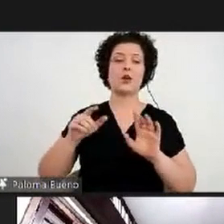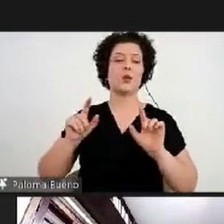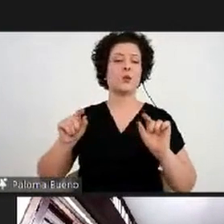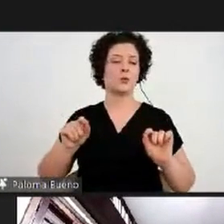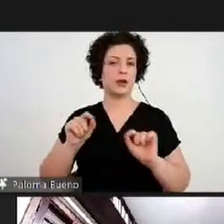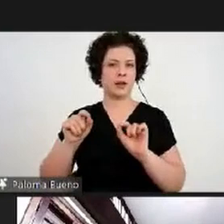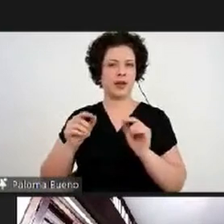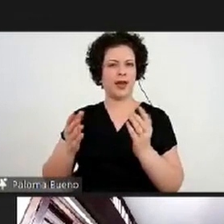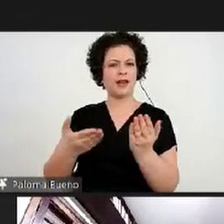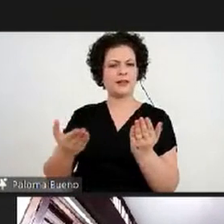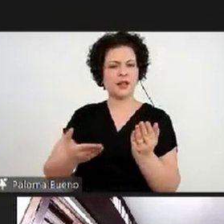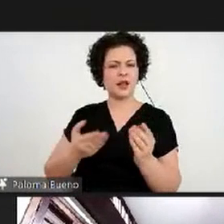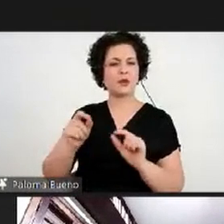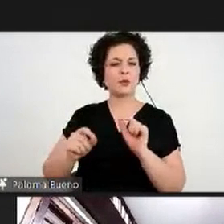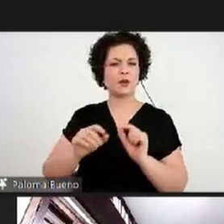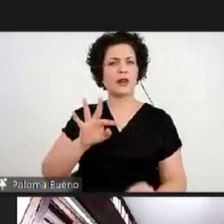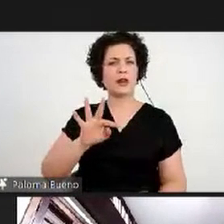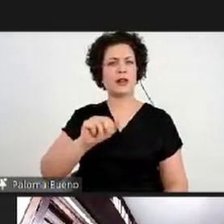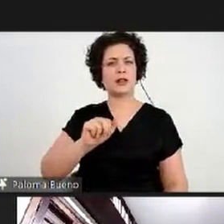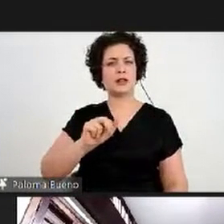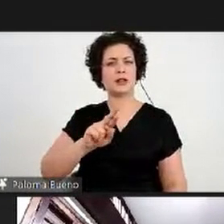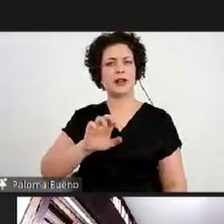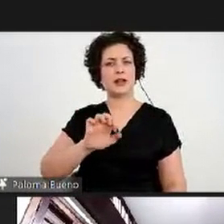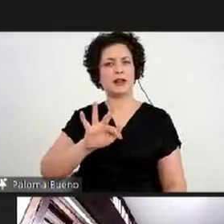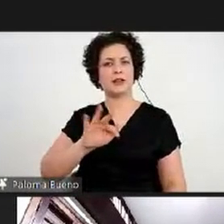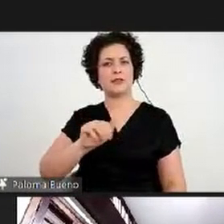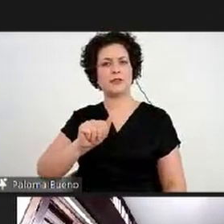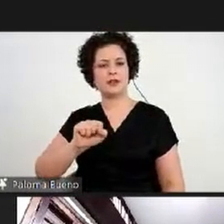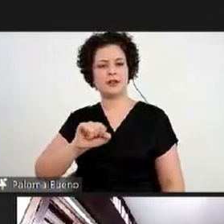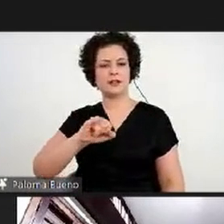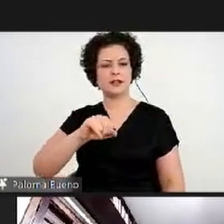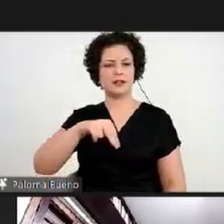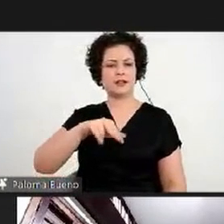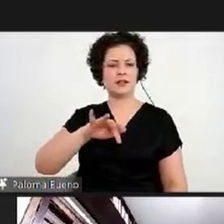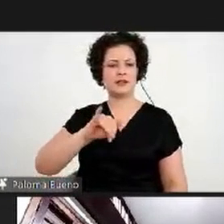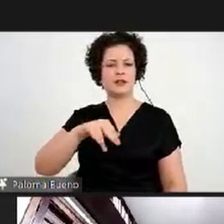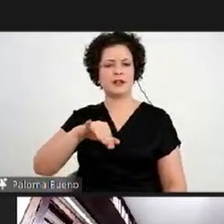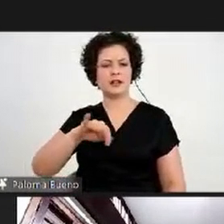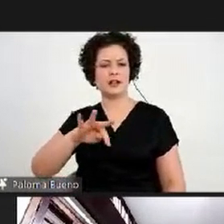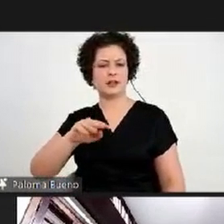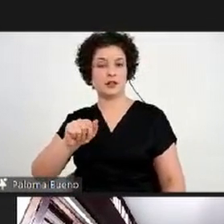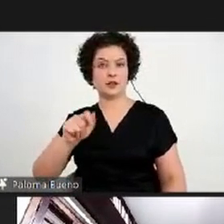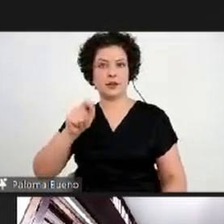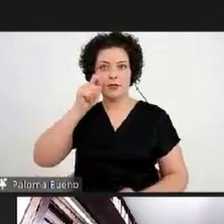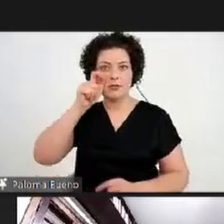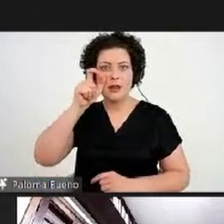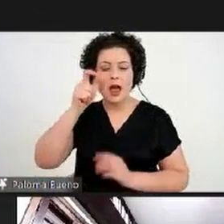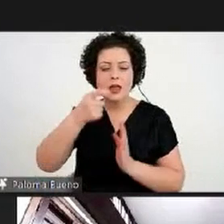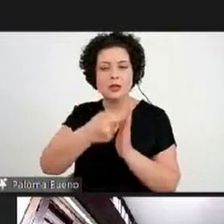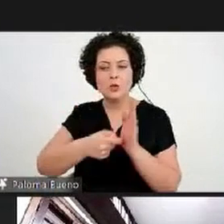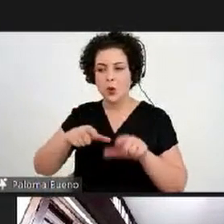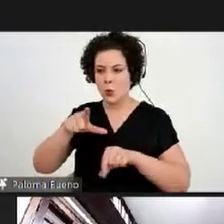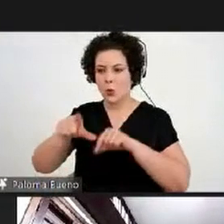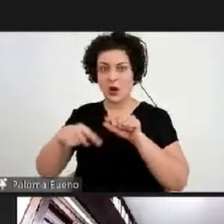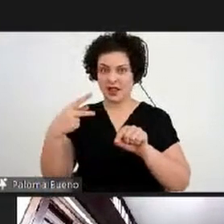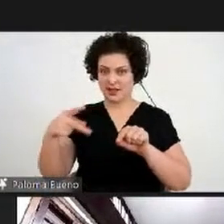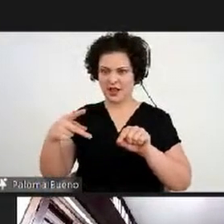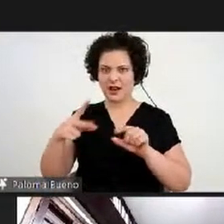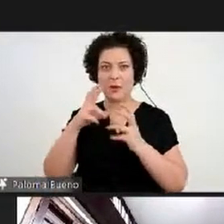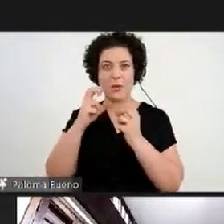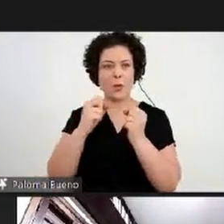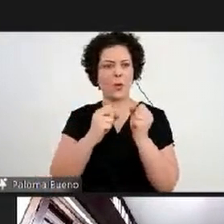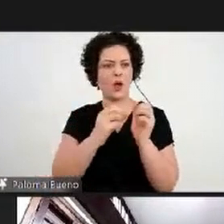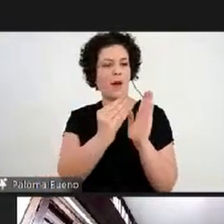nesse catálogo Tarefas Infinitas, o curador tem um texto muito interessante, muito forte, com muitas